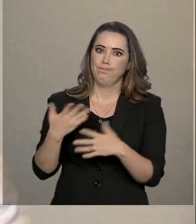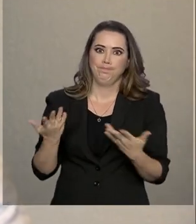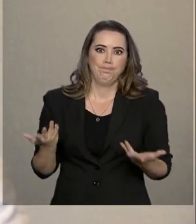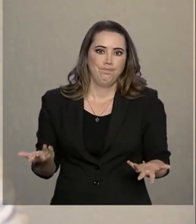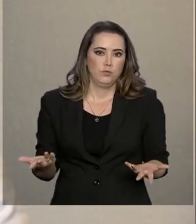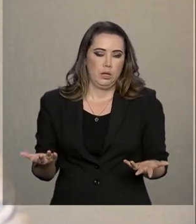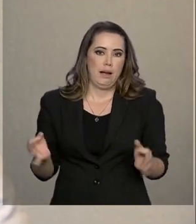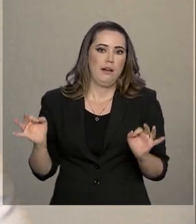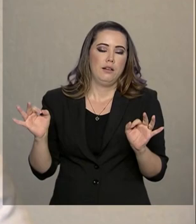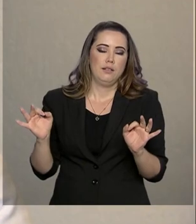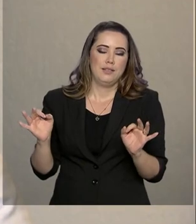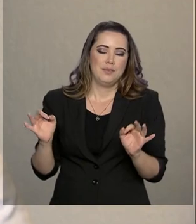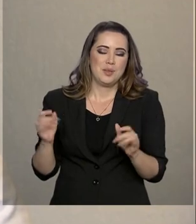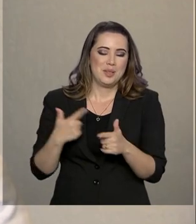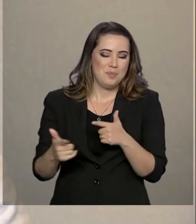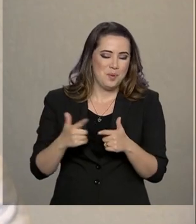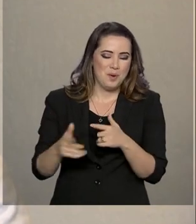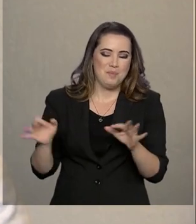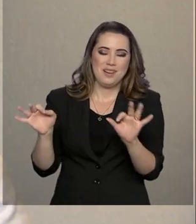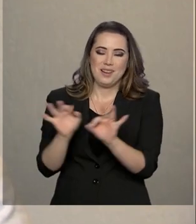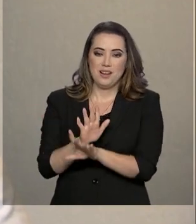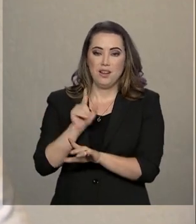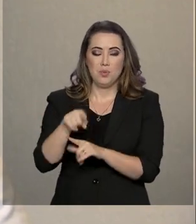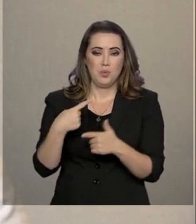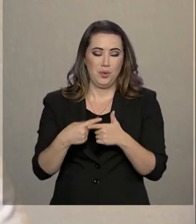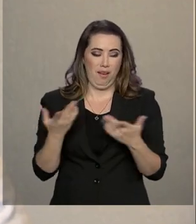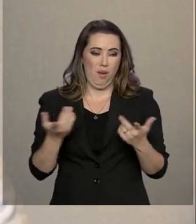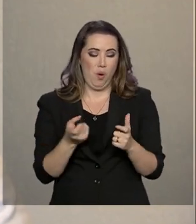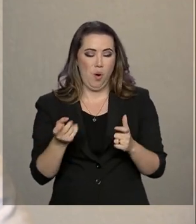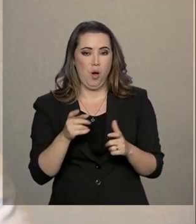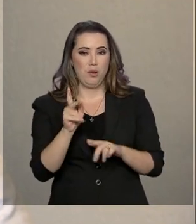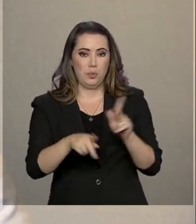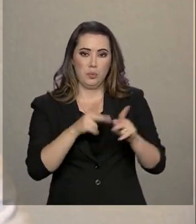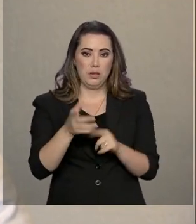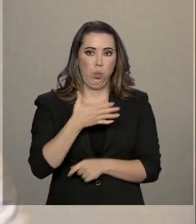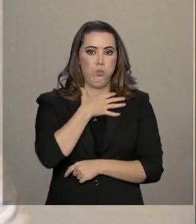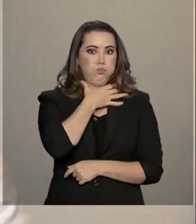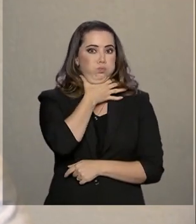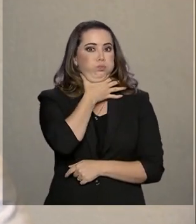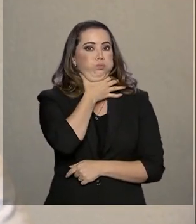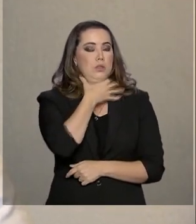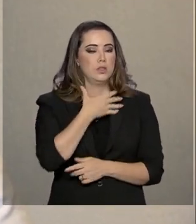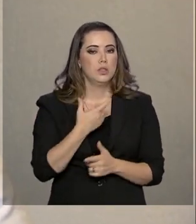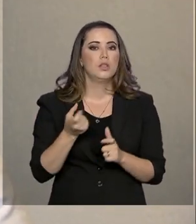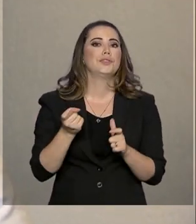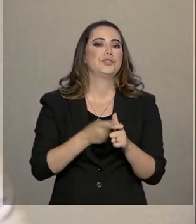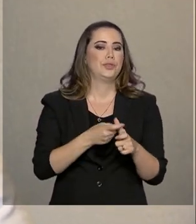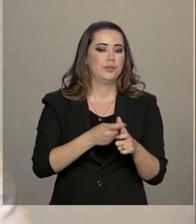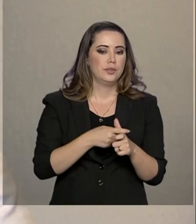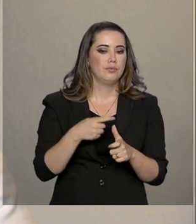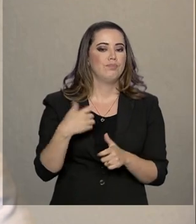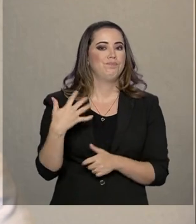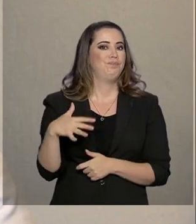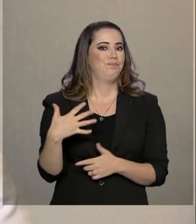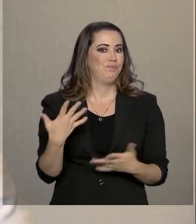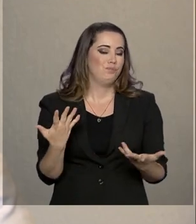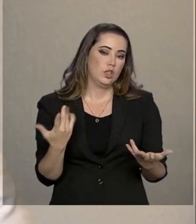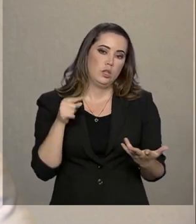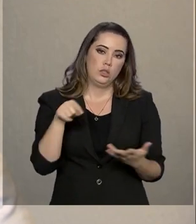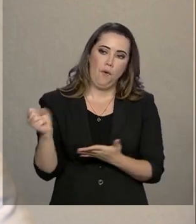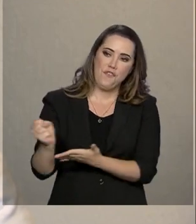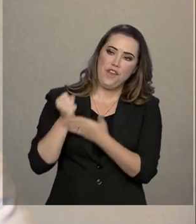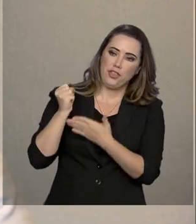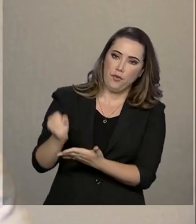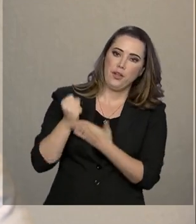gente tem um momento de endividamento extremamente elevado, população com mais de 60 milhões de endividados. Então, a oferta de